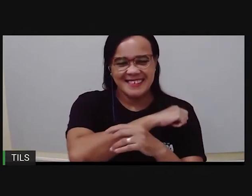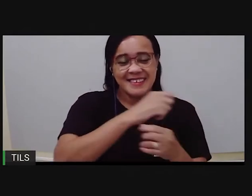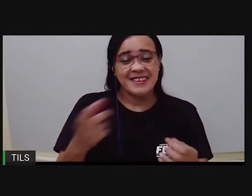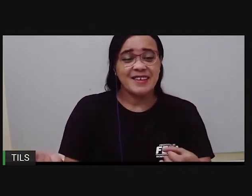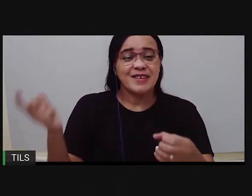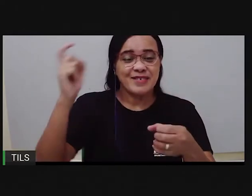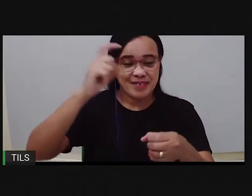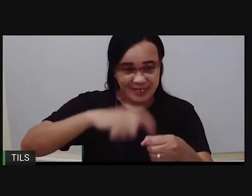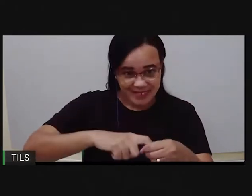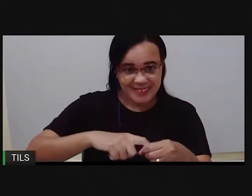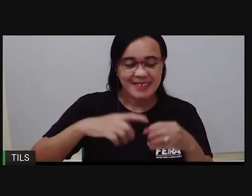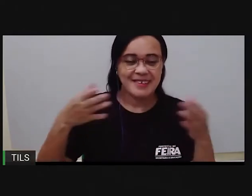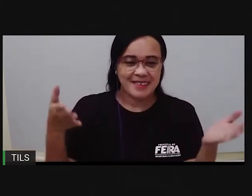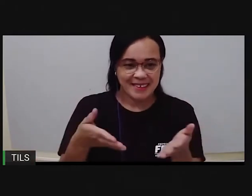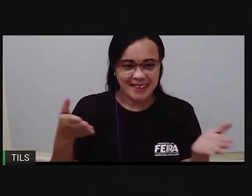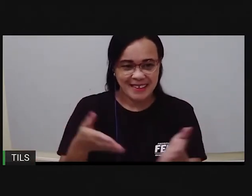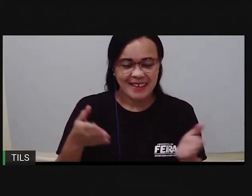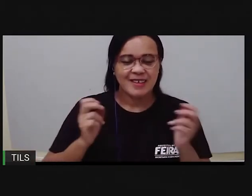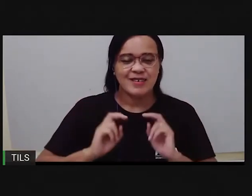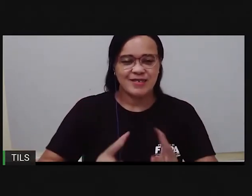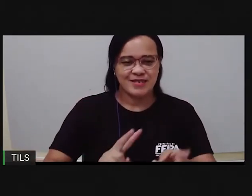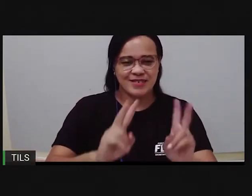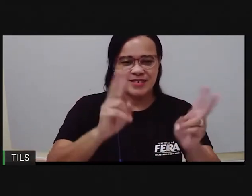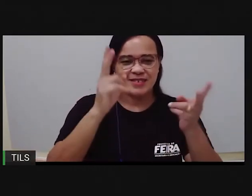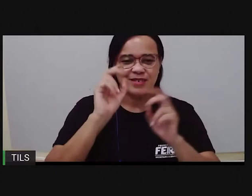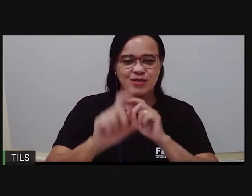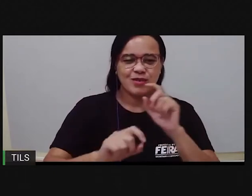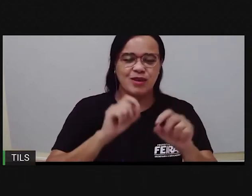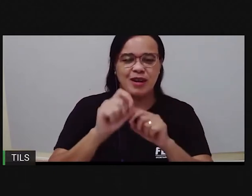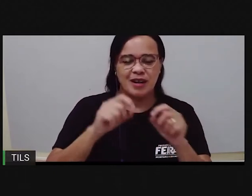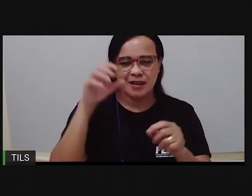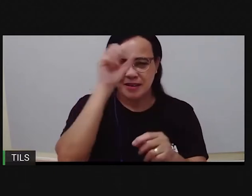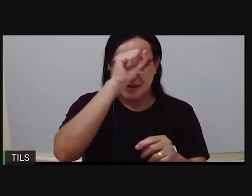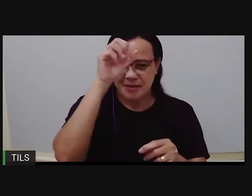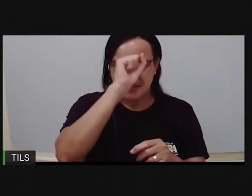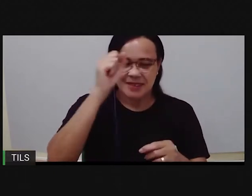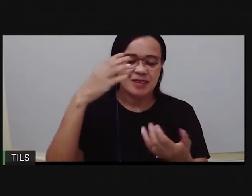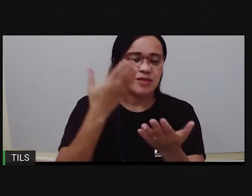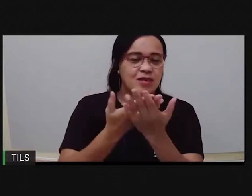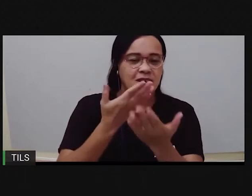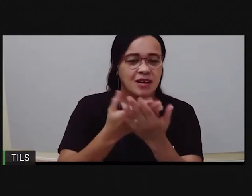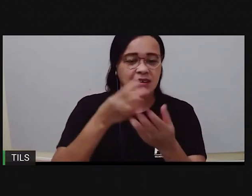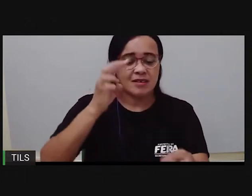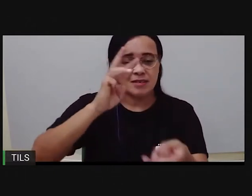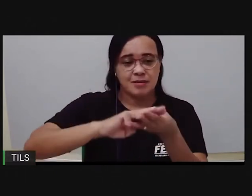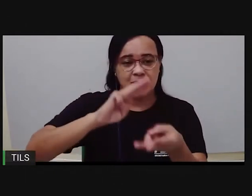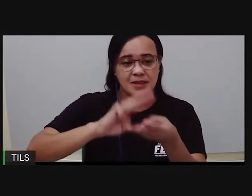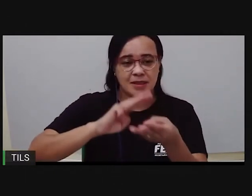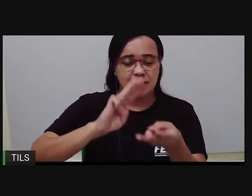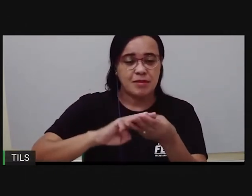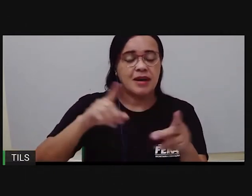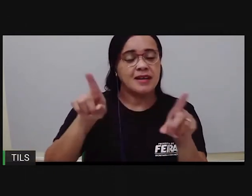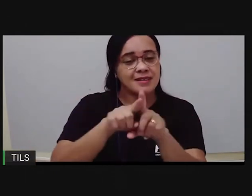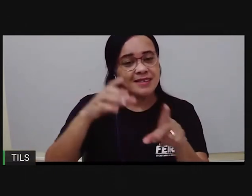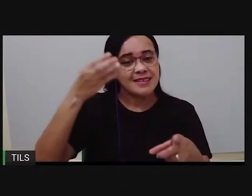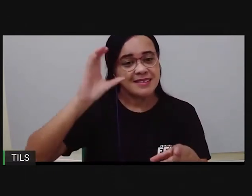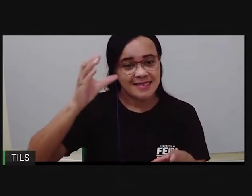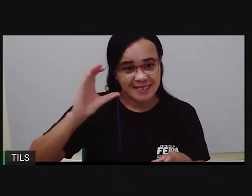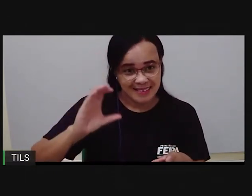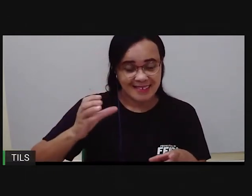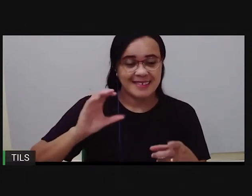Retornamos! Agora a gente vai continuar as nossas aprendizagens com a aula de Matemática e Ciências da Natureza.